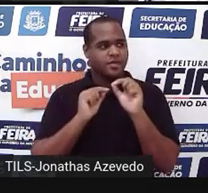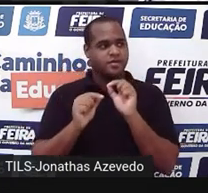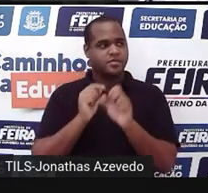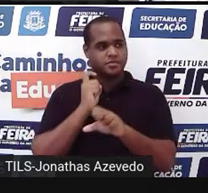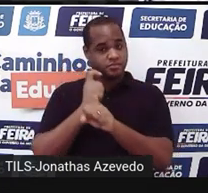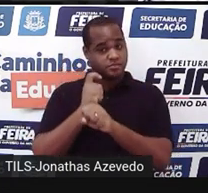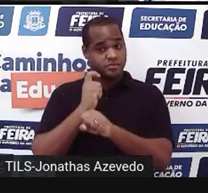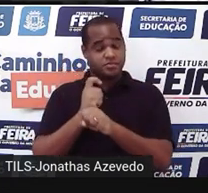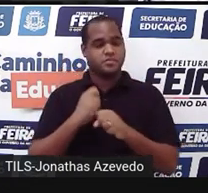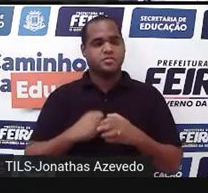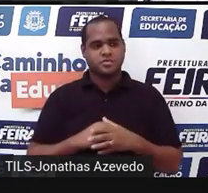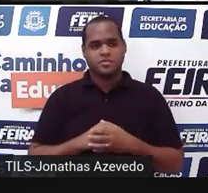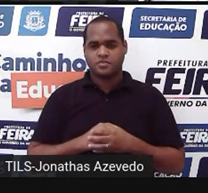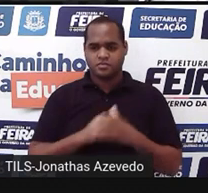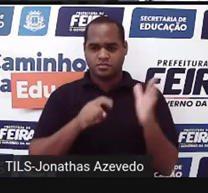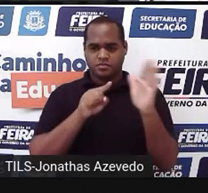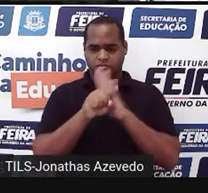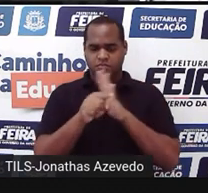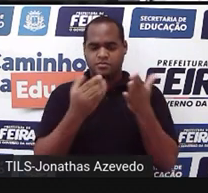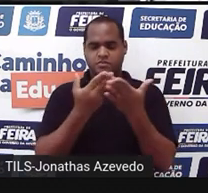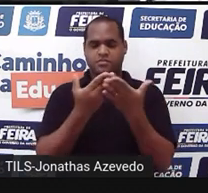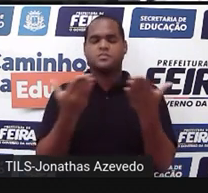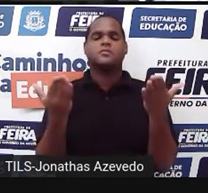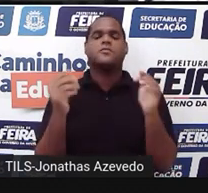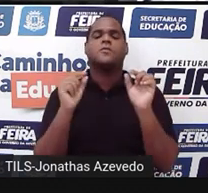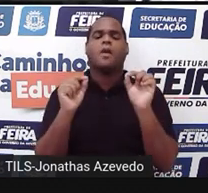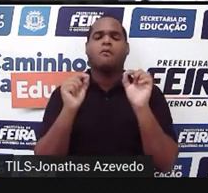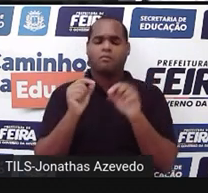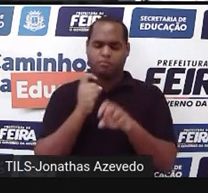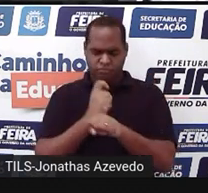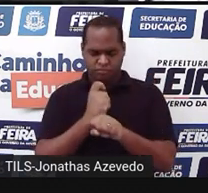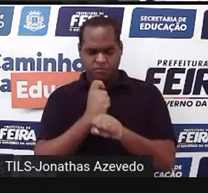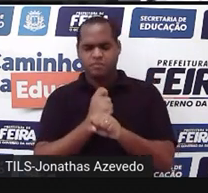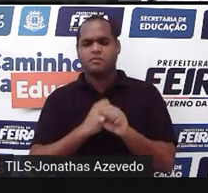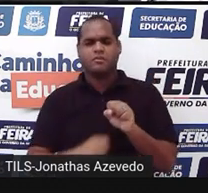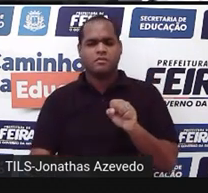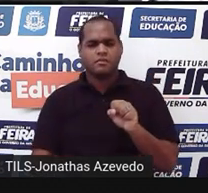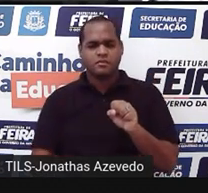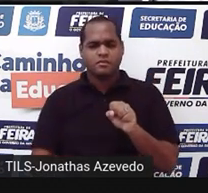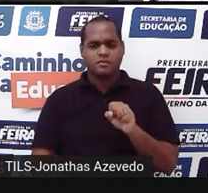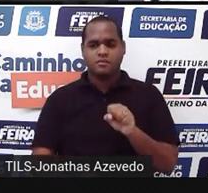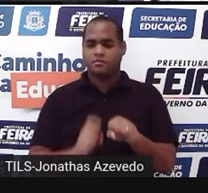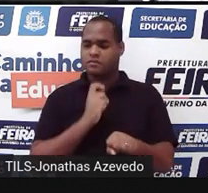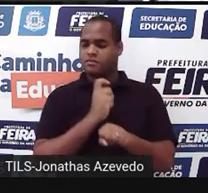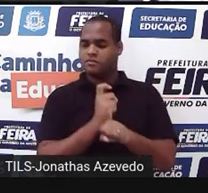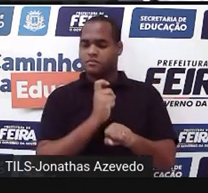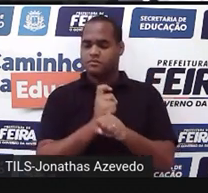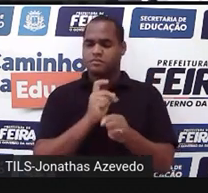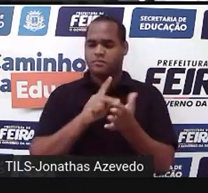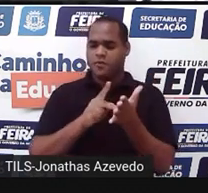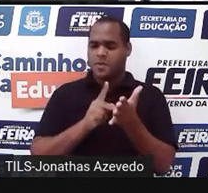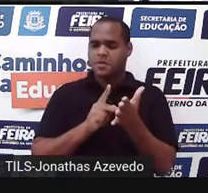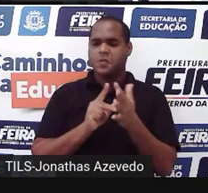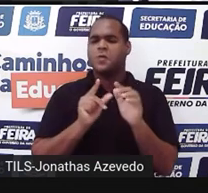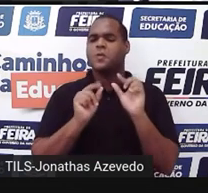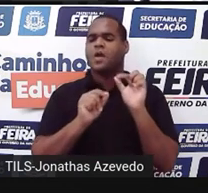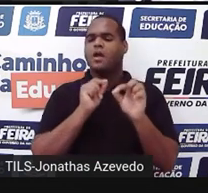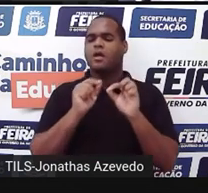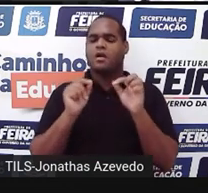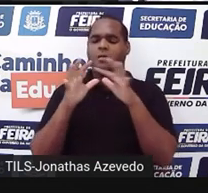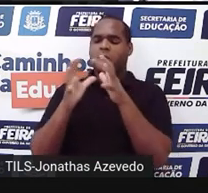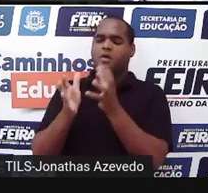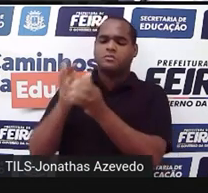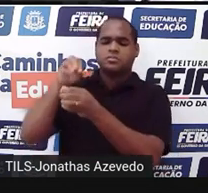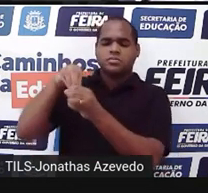Só que eu estou fazendo uma perguntinha ali. Qual é o sólido? Qual é o sólido geométrico que essa bola representa?